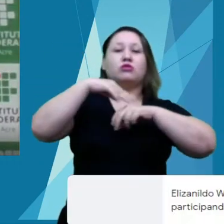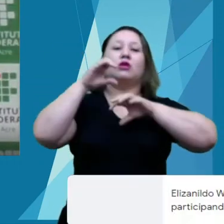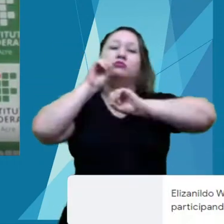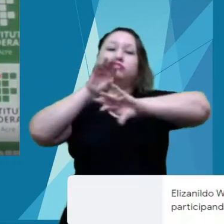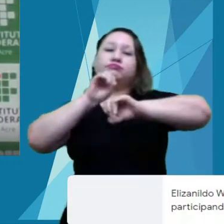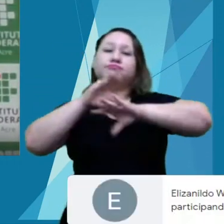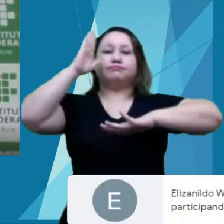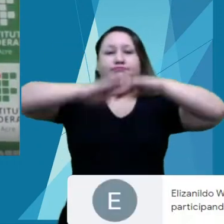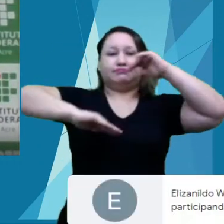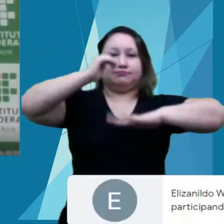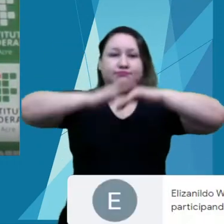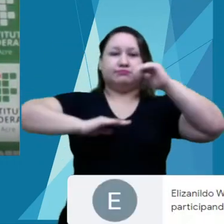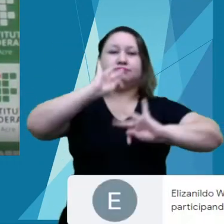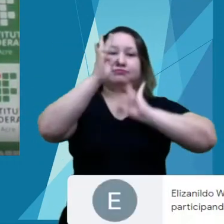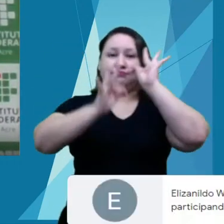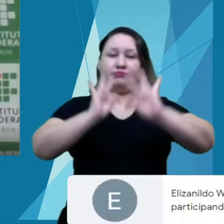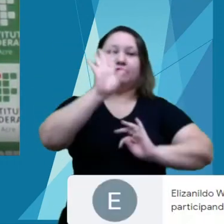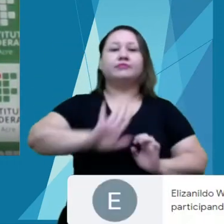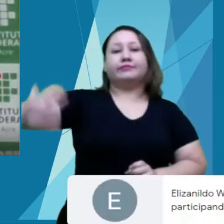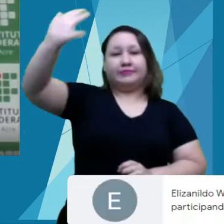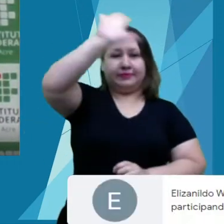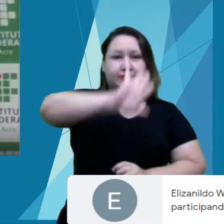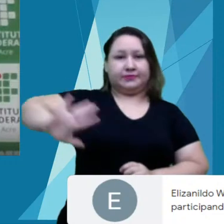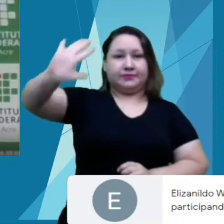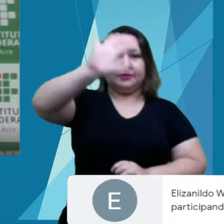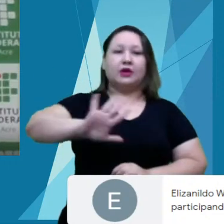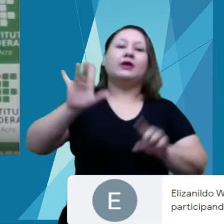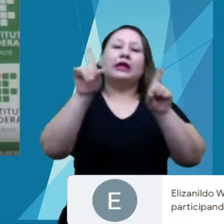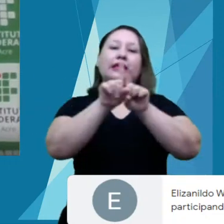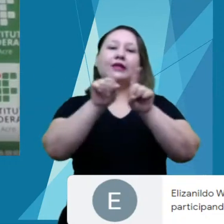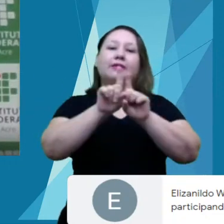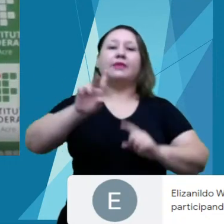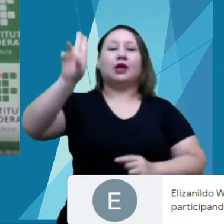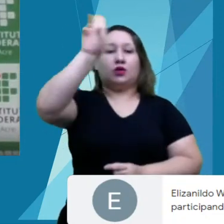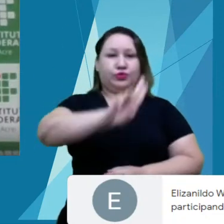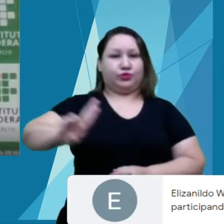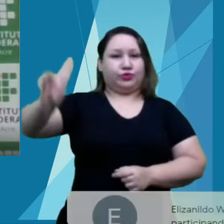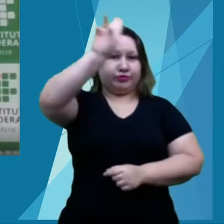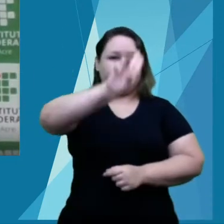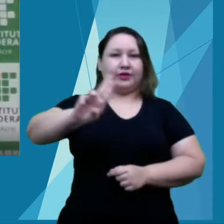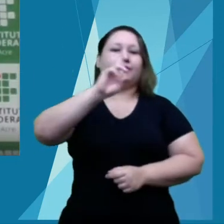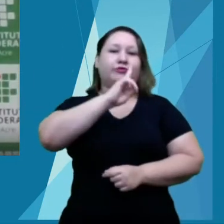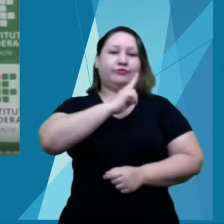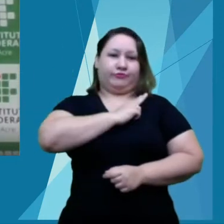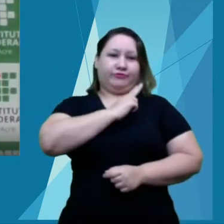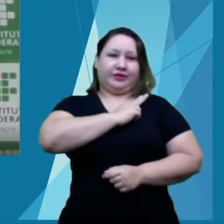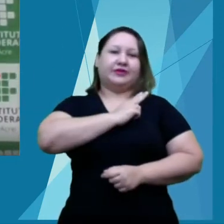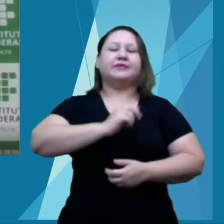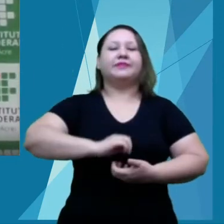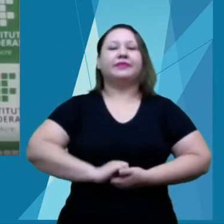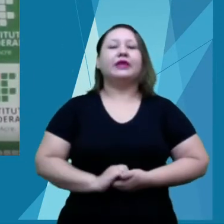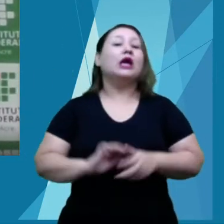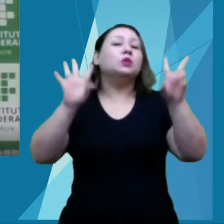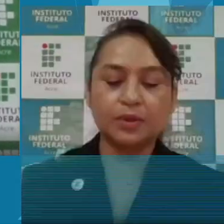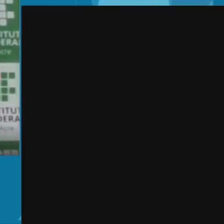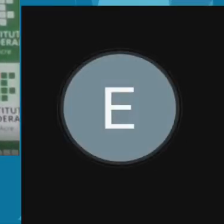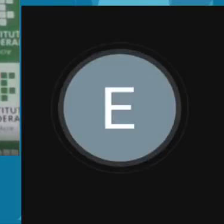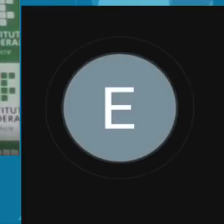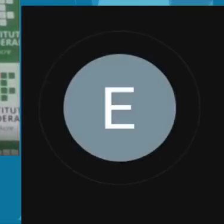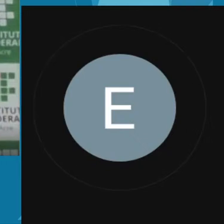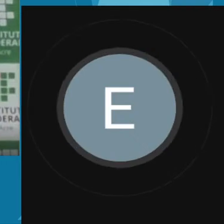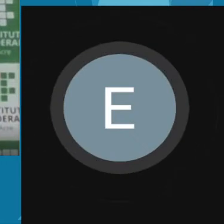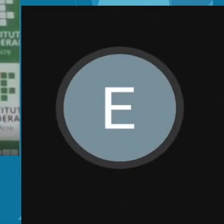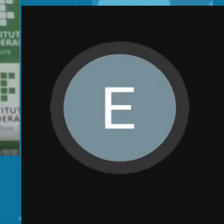Tecnológica em Rede Nacional e da Universidade Federal do Acre. Com o tema Educação